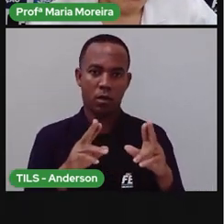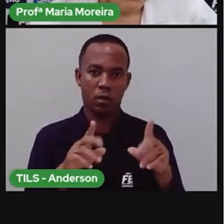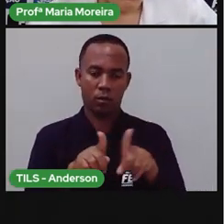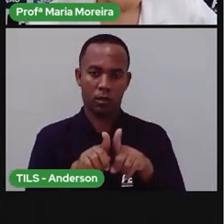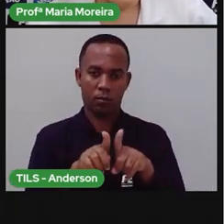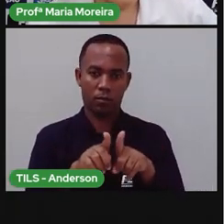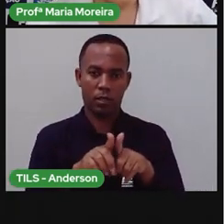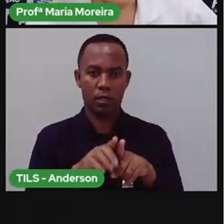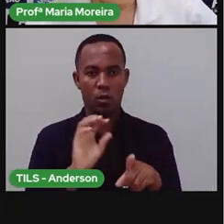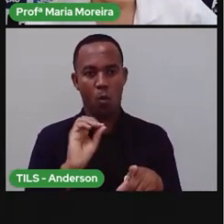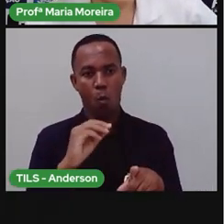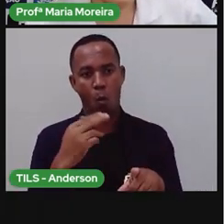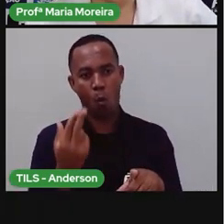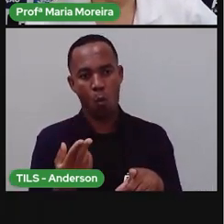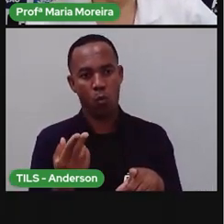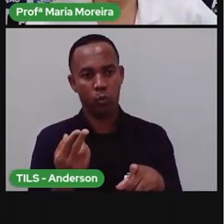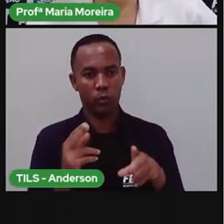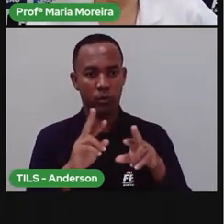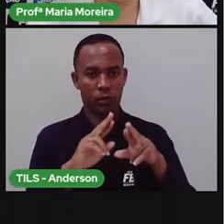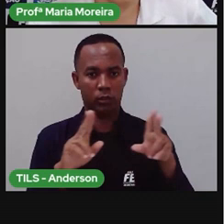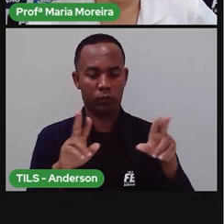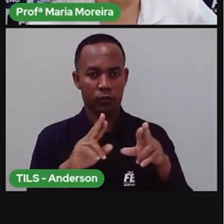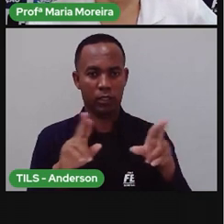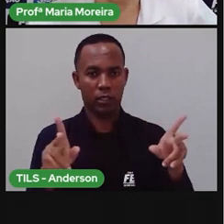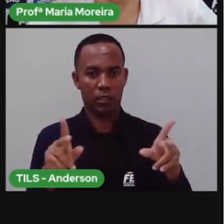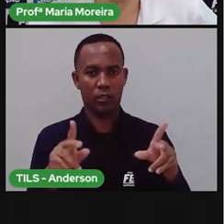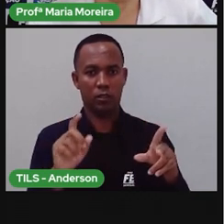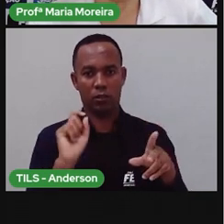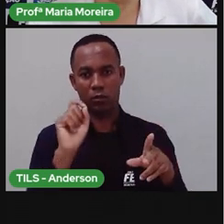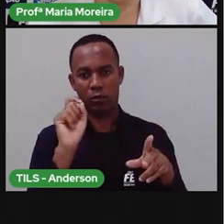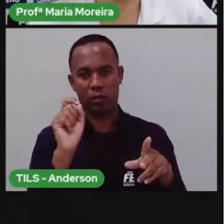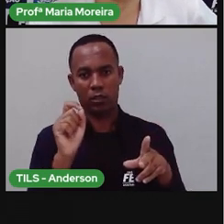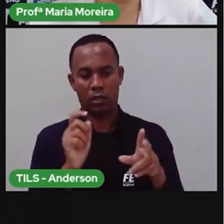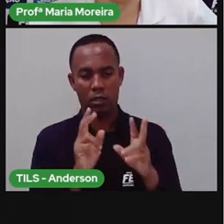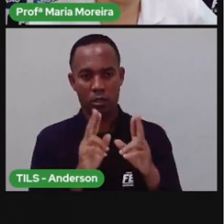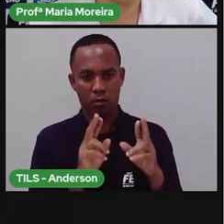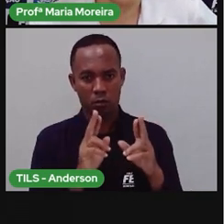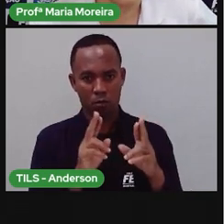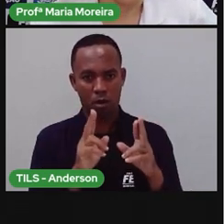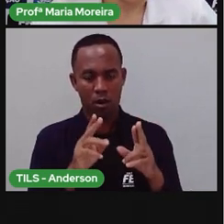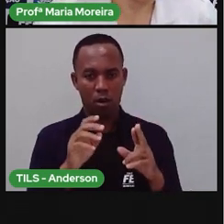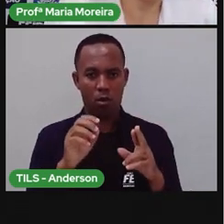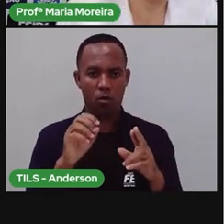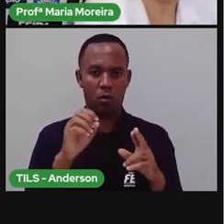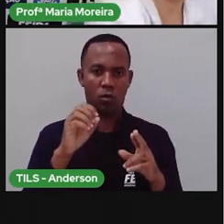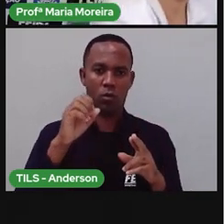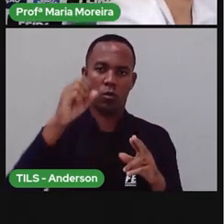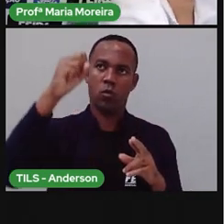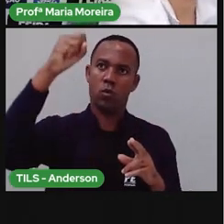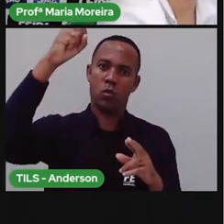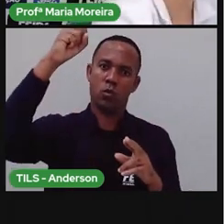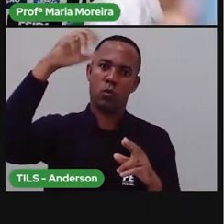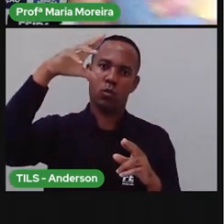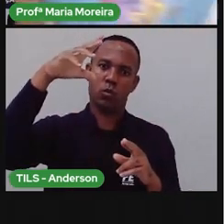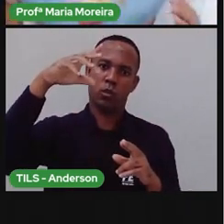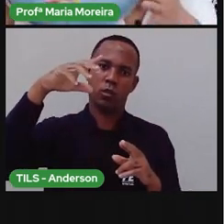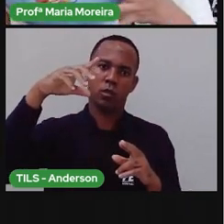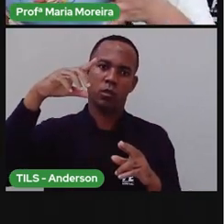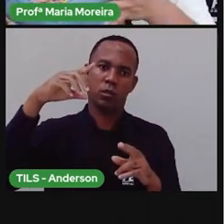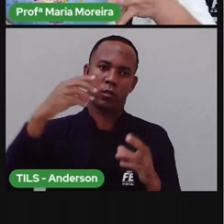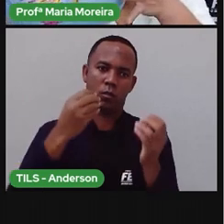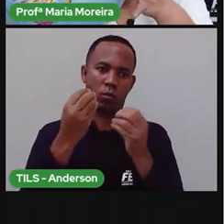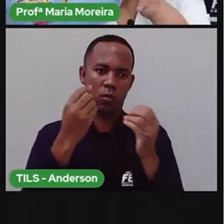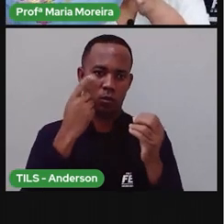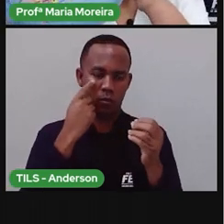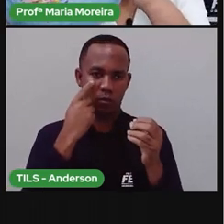Tá? Ou seja, as áreas não recebem a mesma quantidade de energia solar. Por quê? Porque essa área daqui